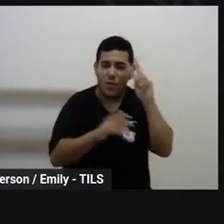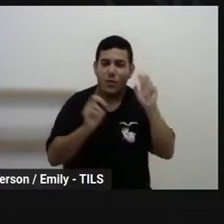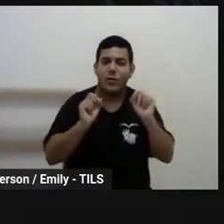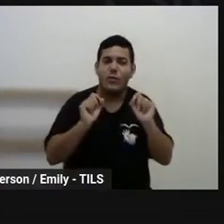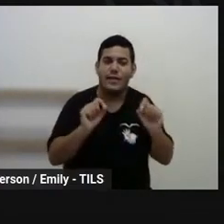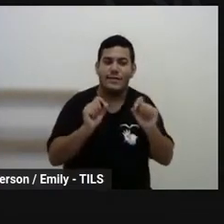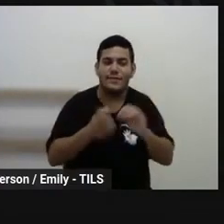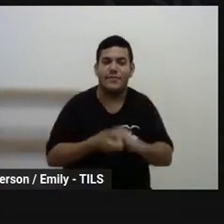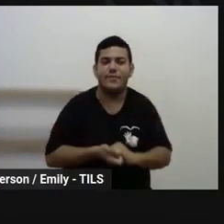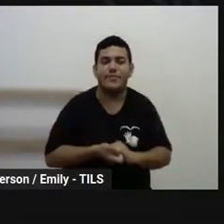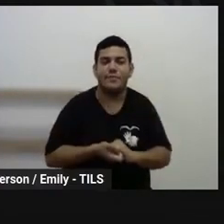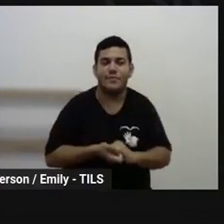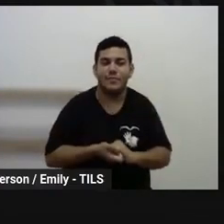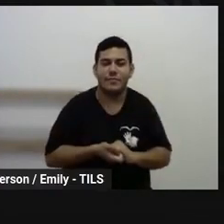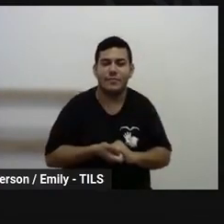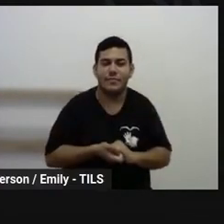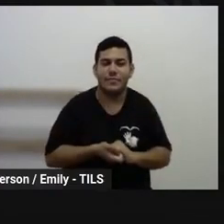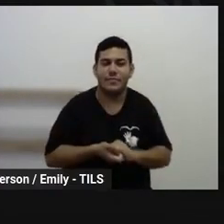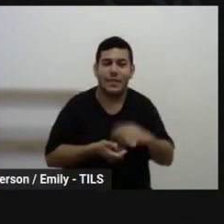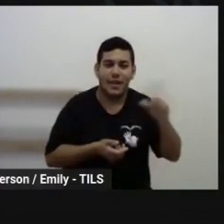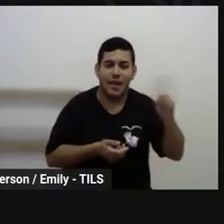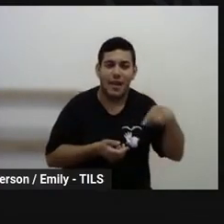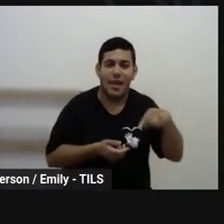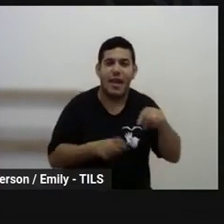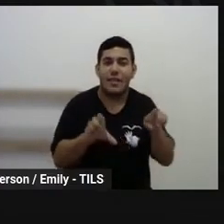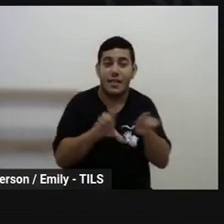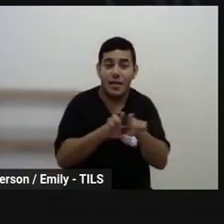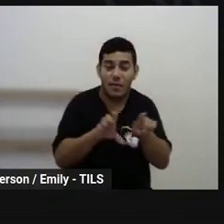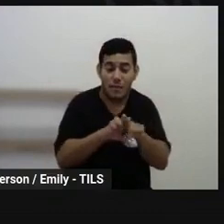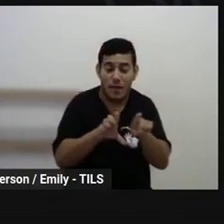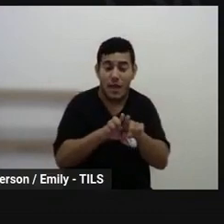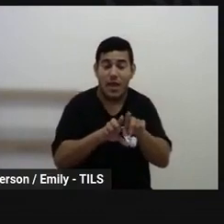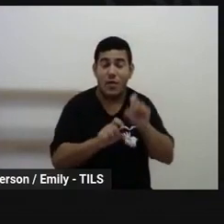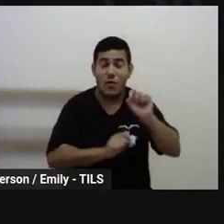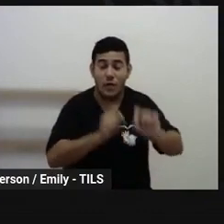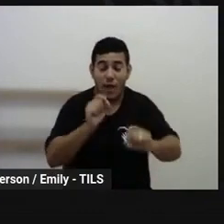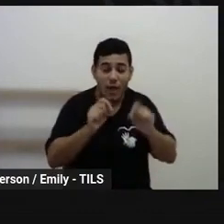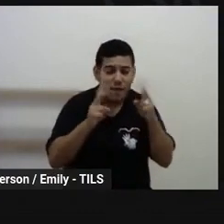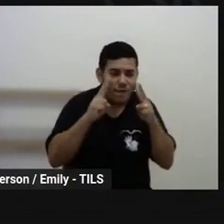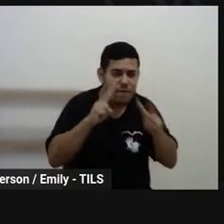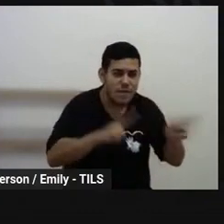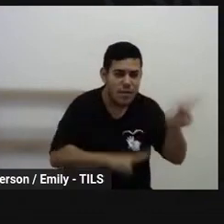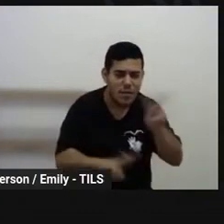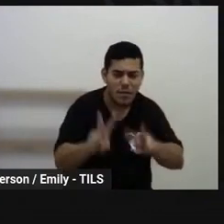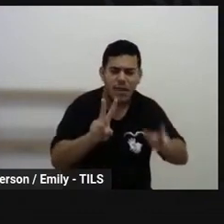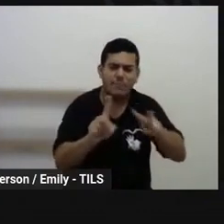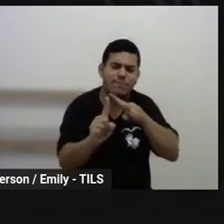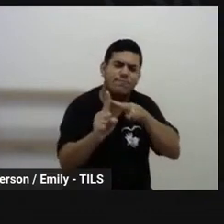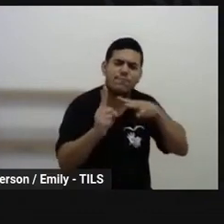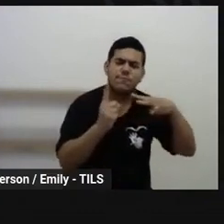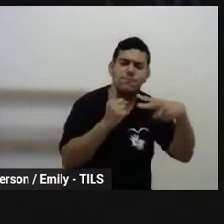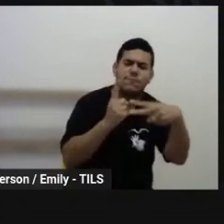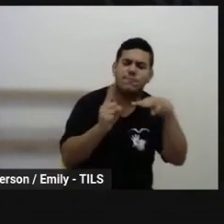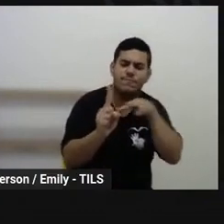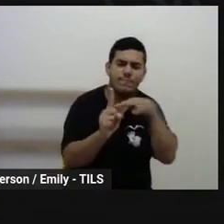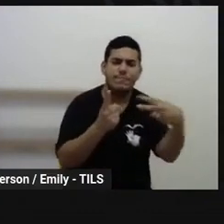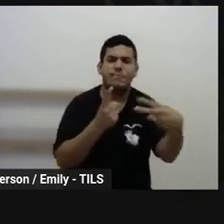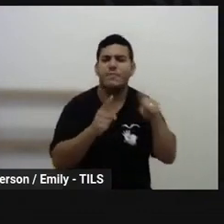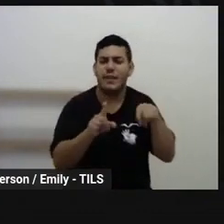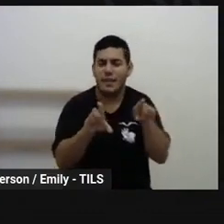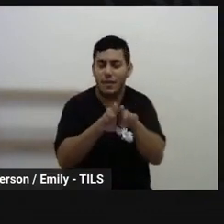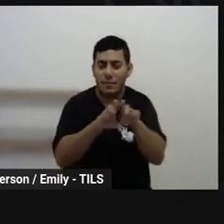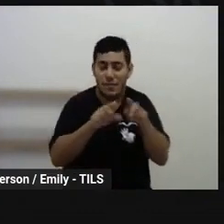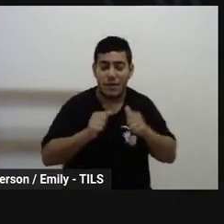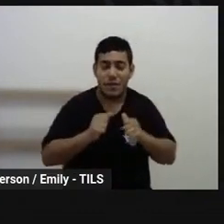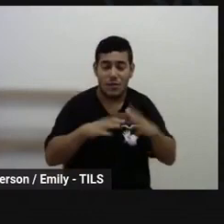a possibilidade de darmos visibilidade às ações de não apagamento